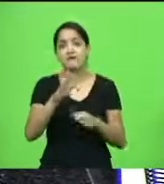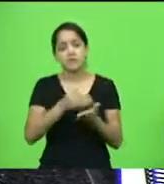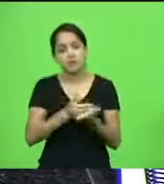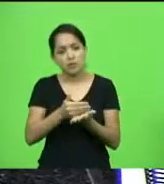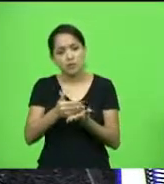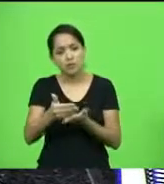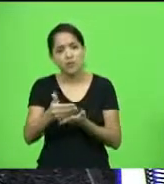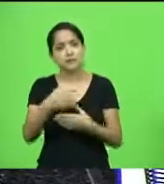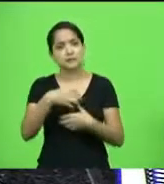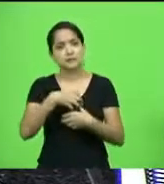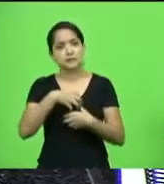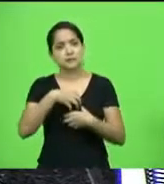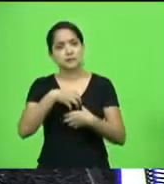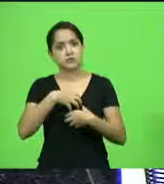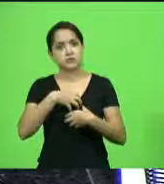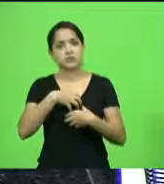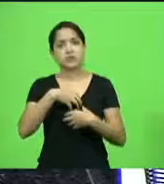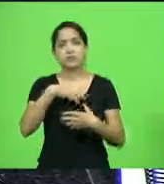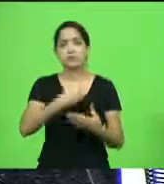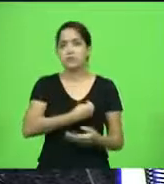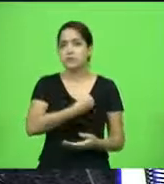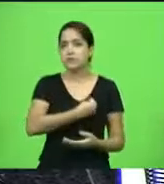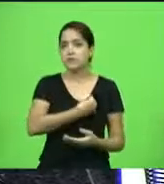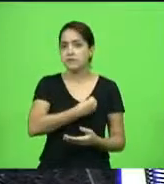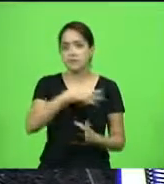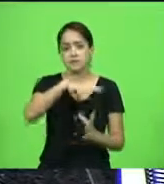se você vivesse em um país de primeiro mundo.